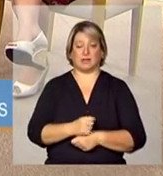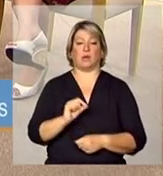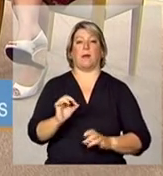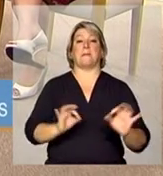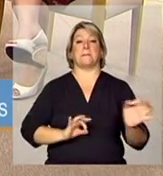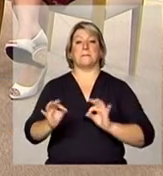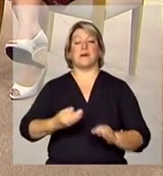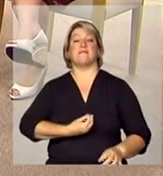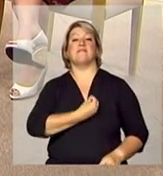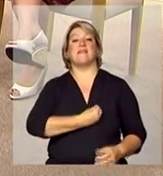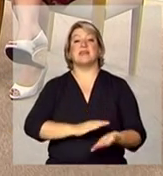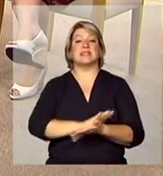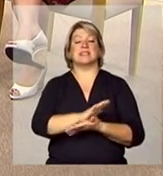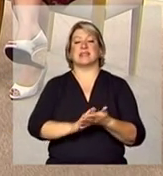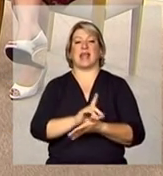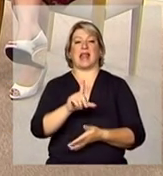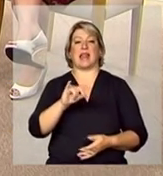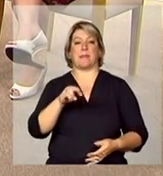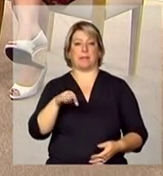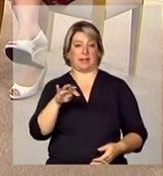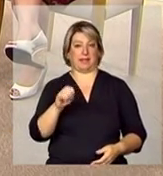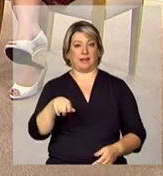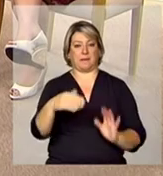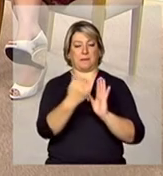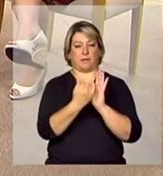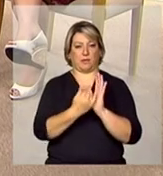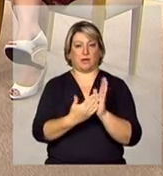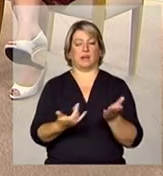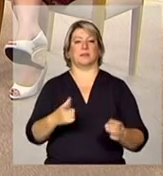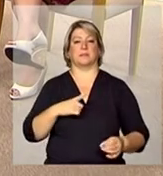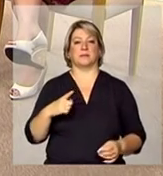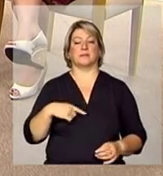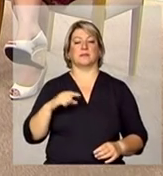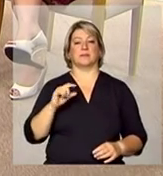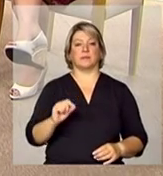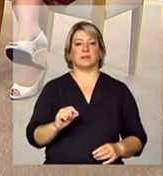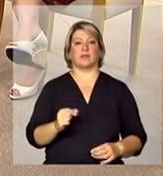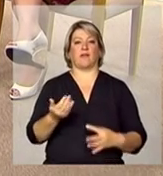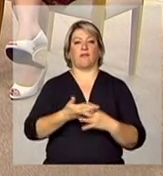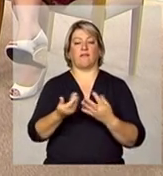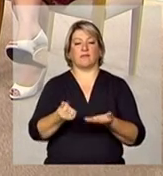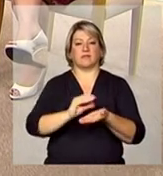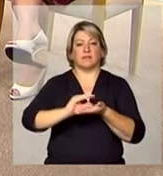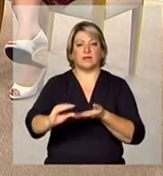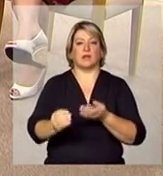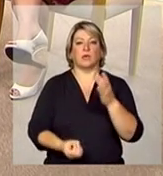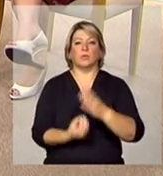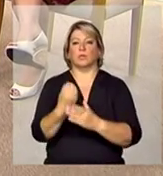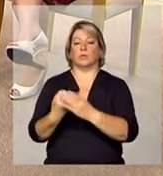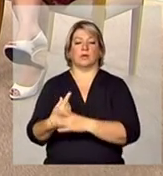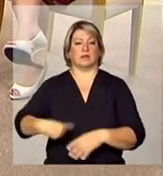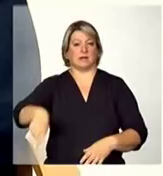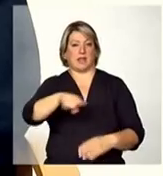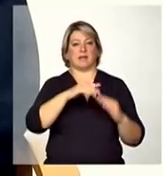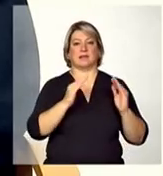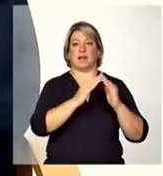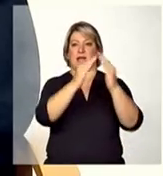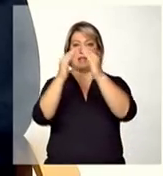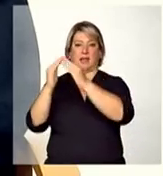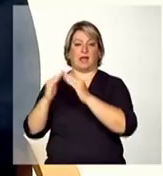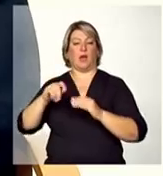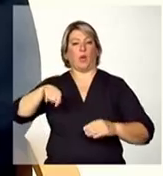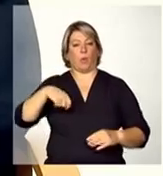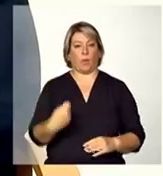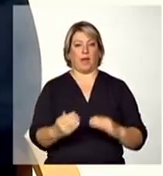Limite, a expansão para o cofinanciamento federal para a implantação dessas unidades que nós estamos chamando de